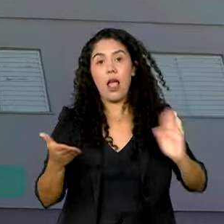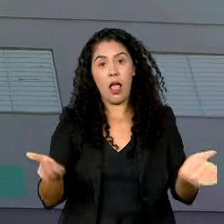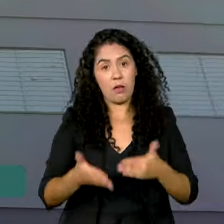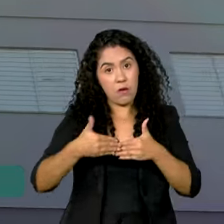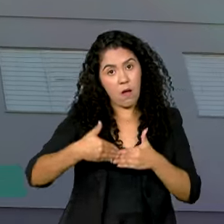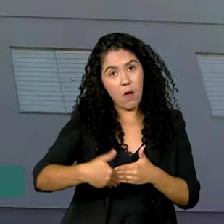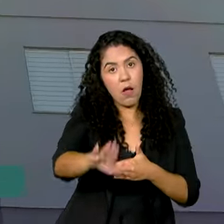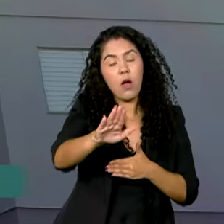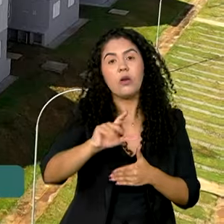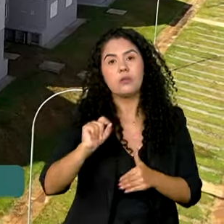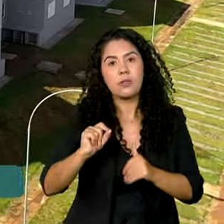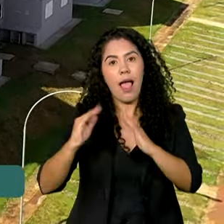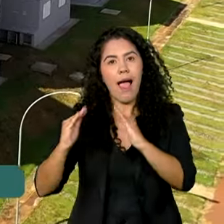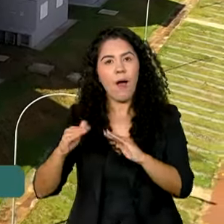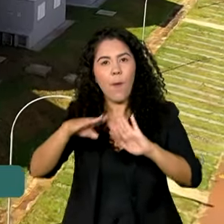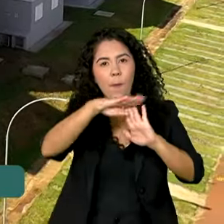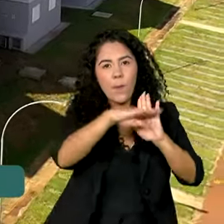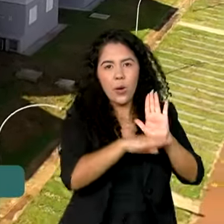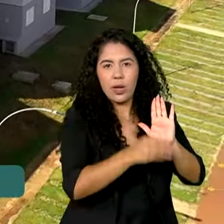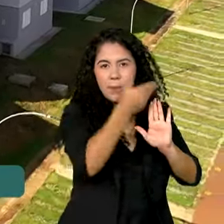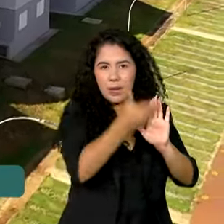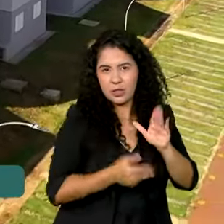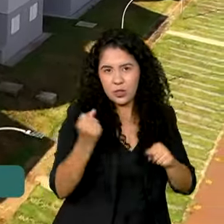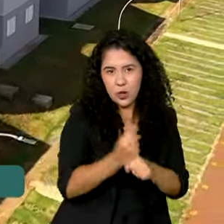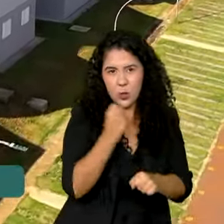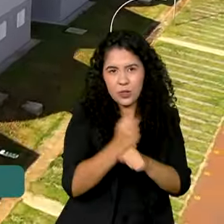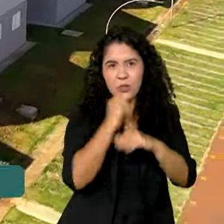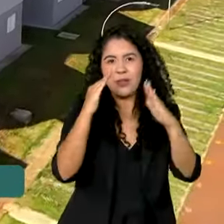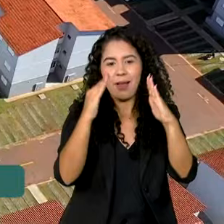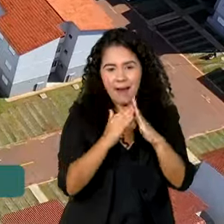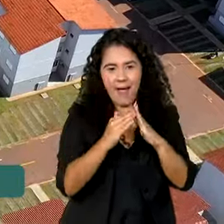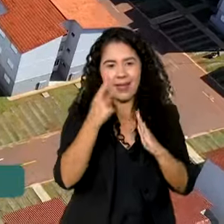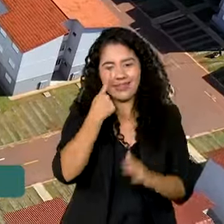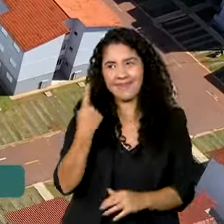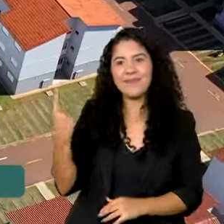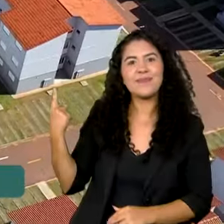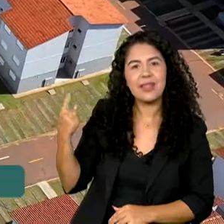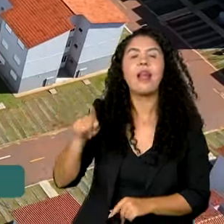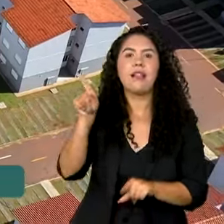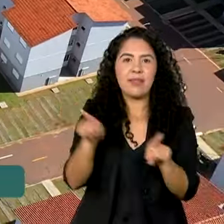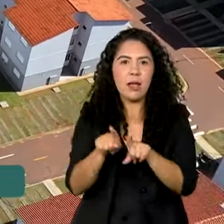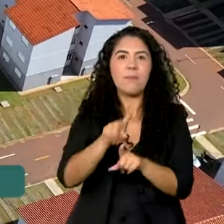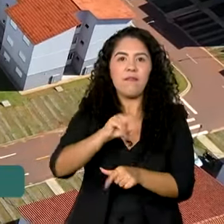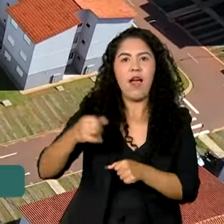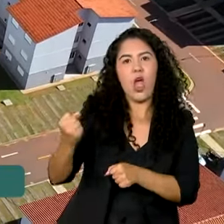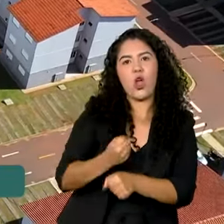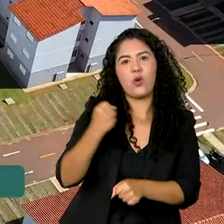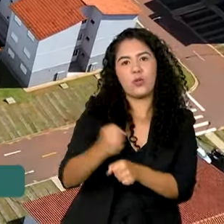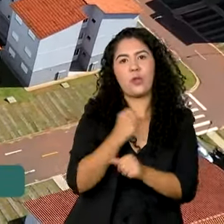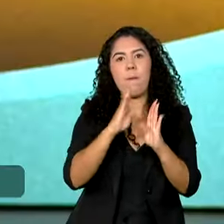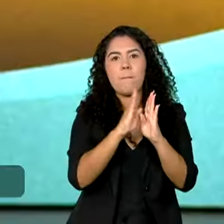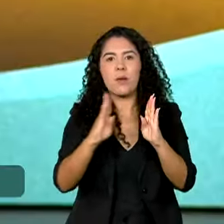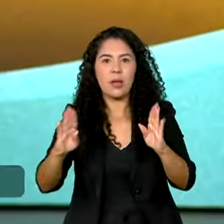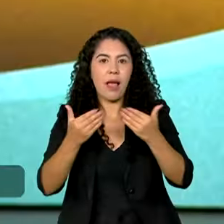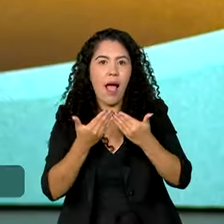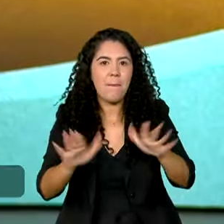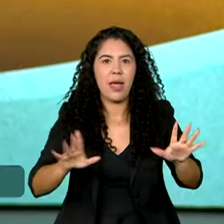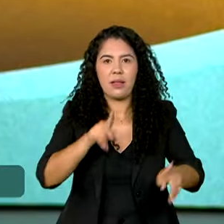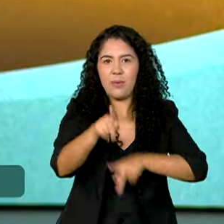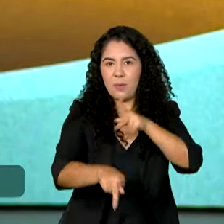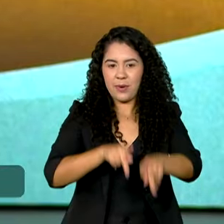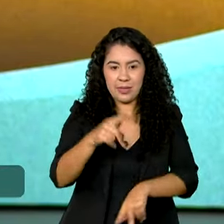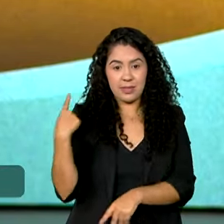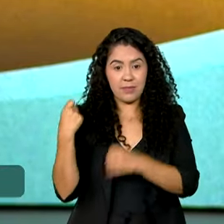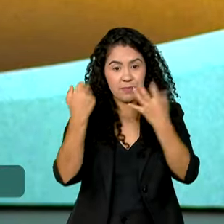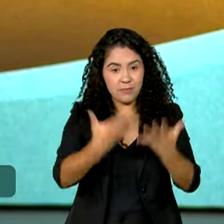os conjuntos habitacionais do Minha Casa Minha Vida vão contar também com uma biblioteca comunitária. A partir da